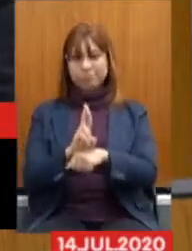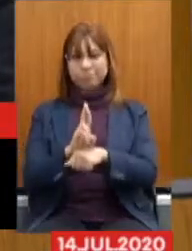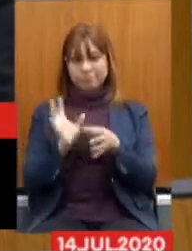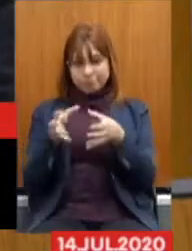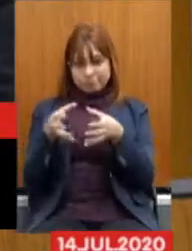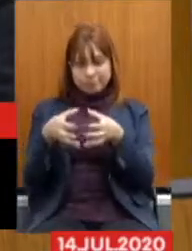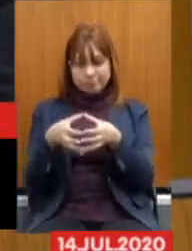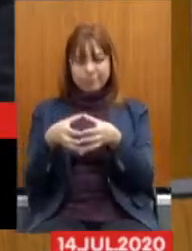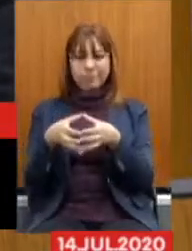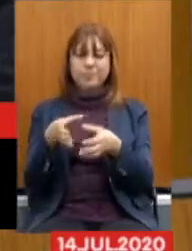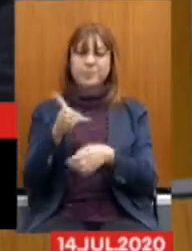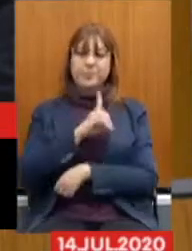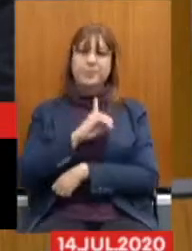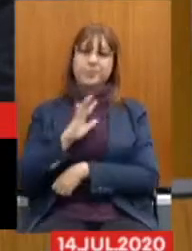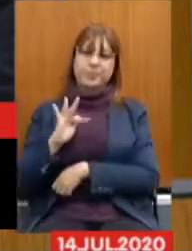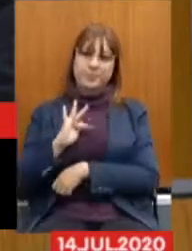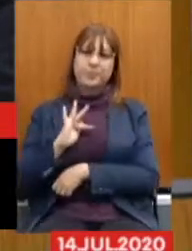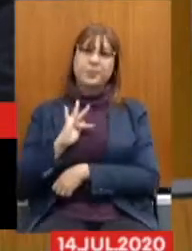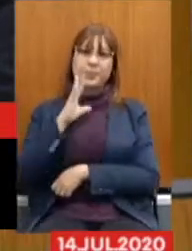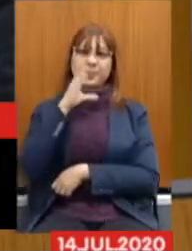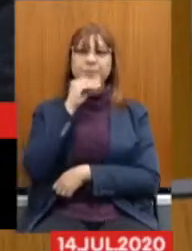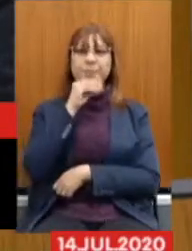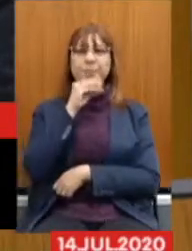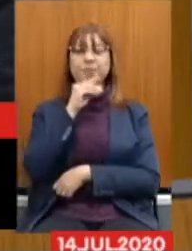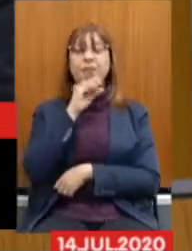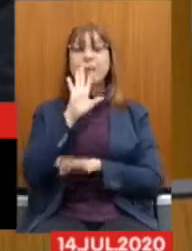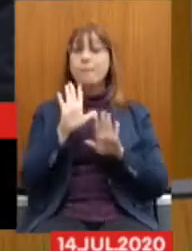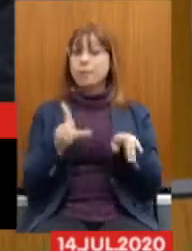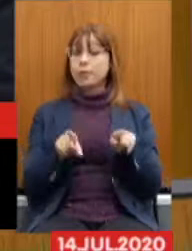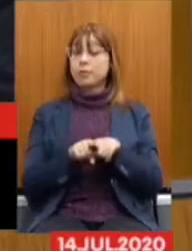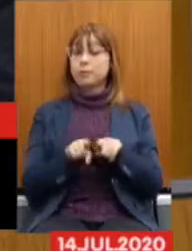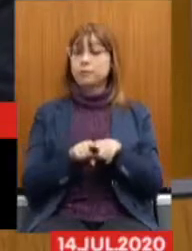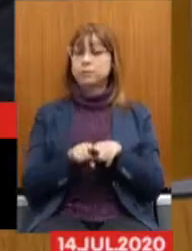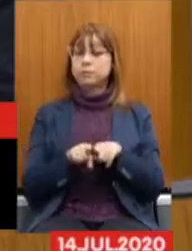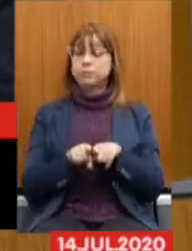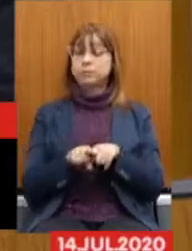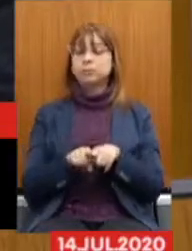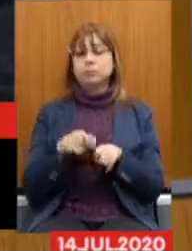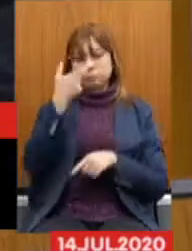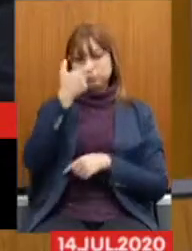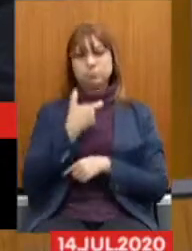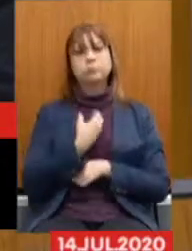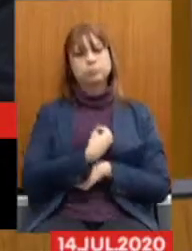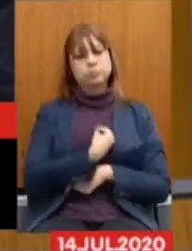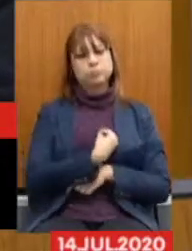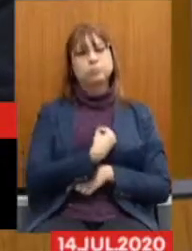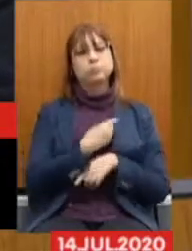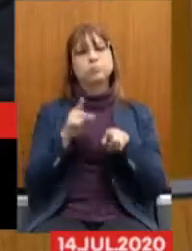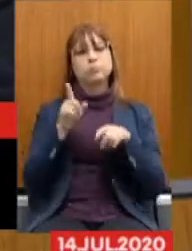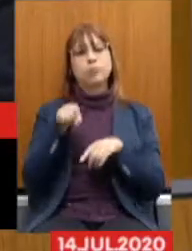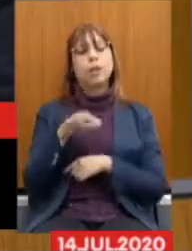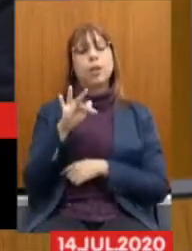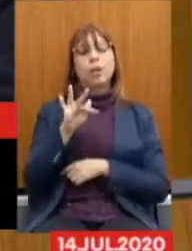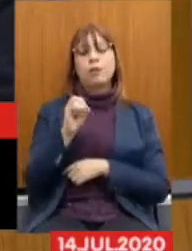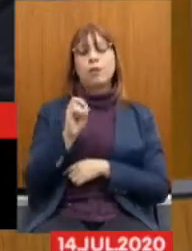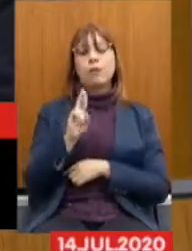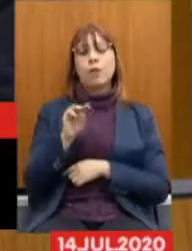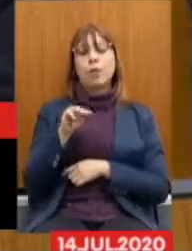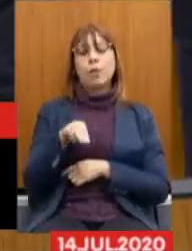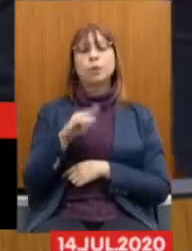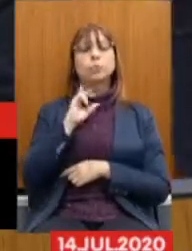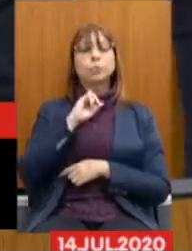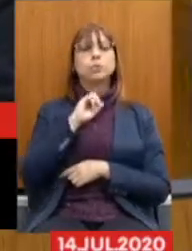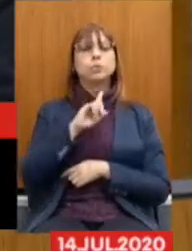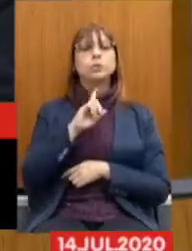classe dos defensores públicos, mas também como integrante do Fórum Mineiro das Carreiras